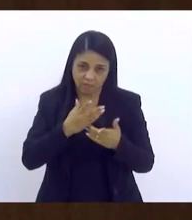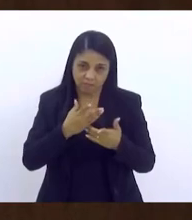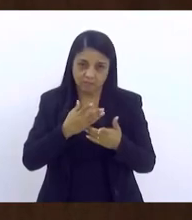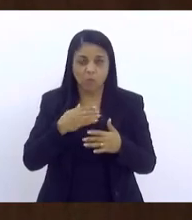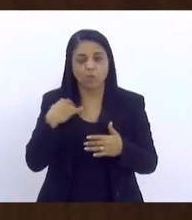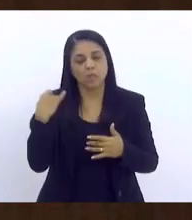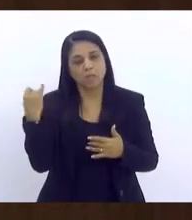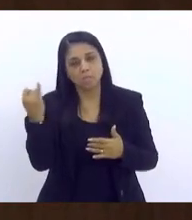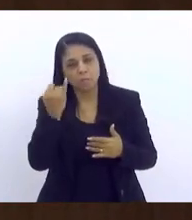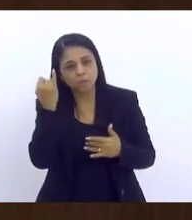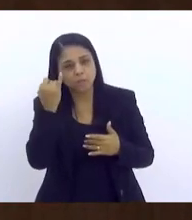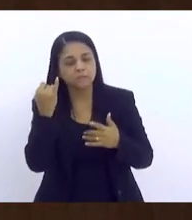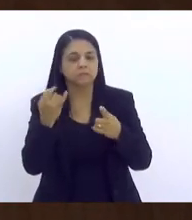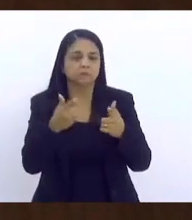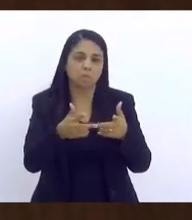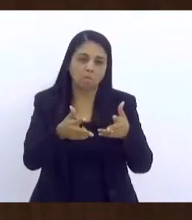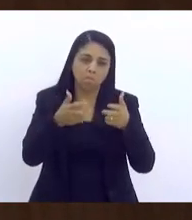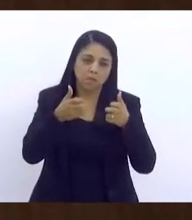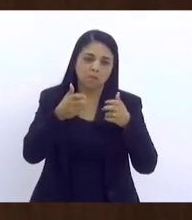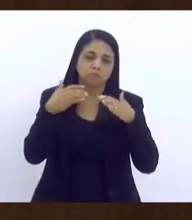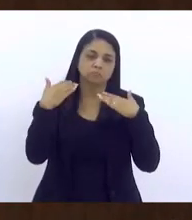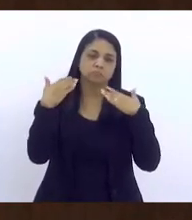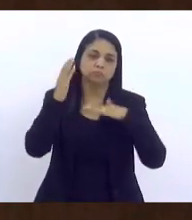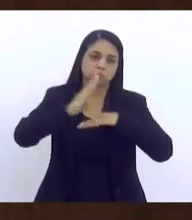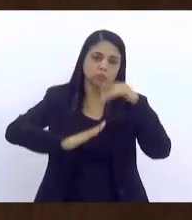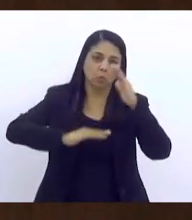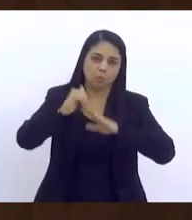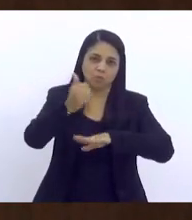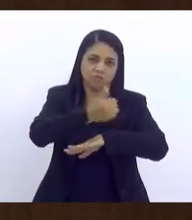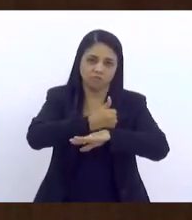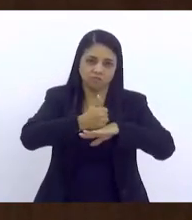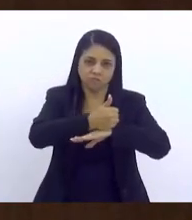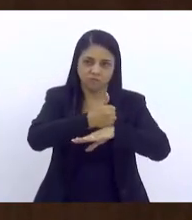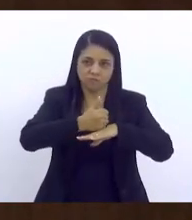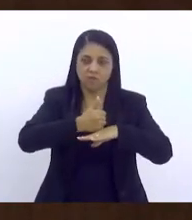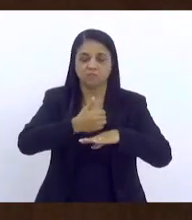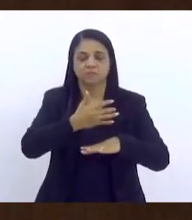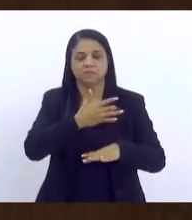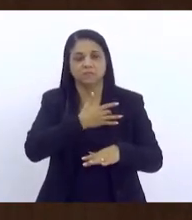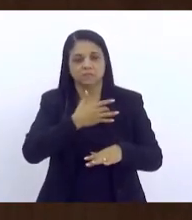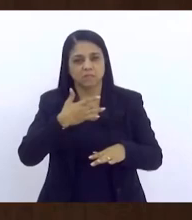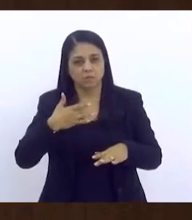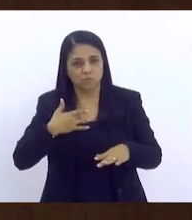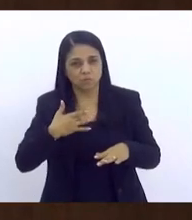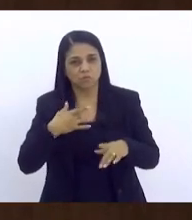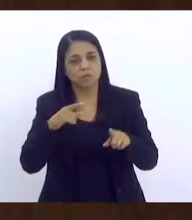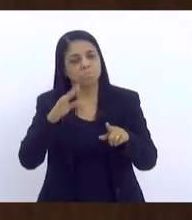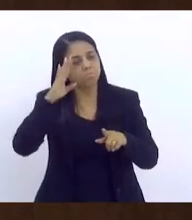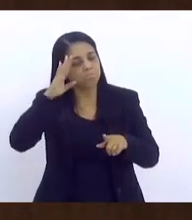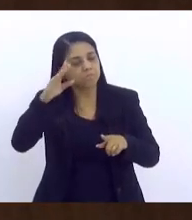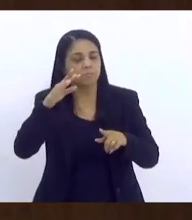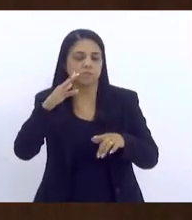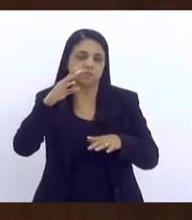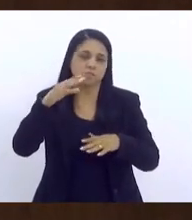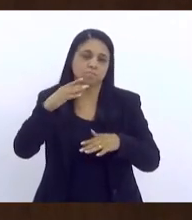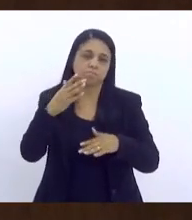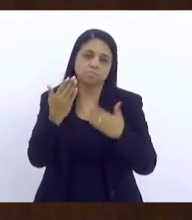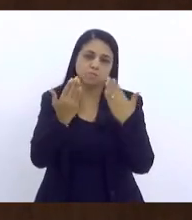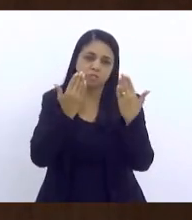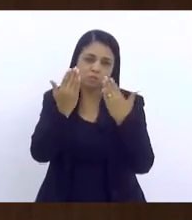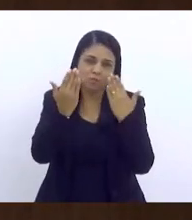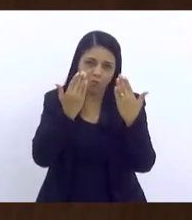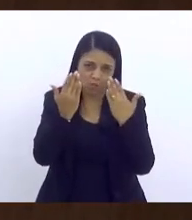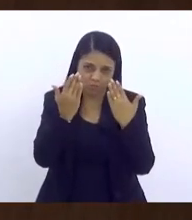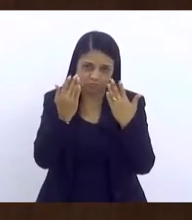muito grande do profissional e da parte da saúde e principalmente do psicólogo para tratar dessas situações.